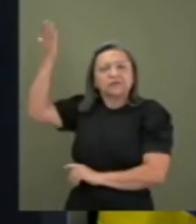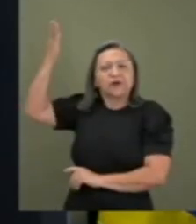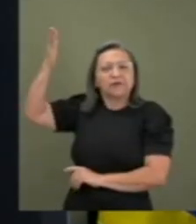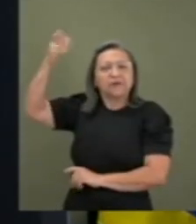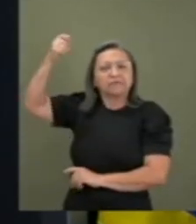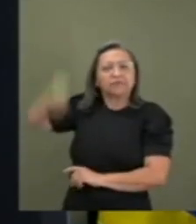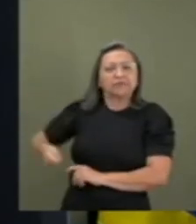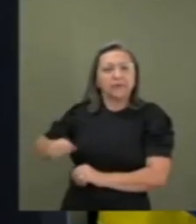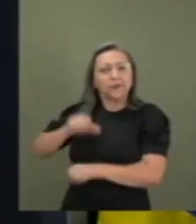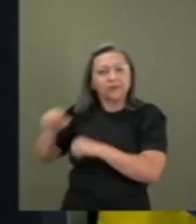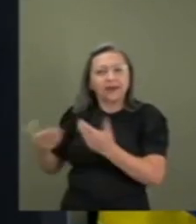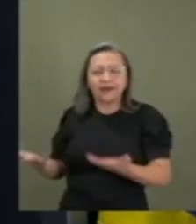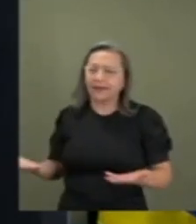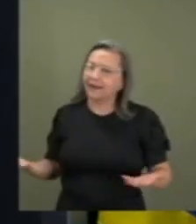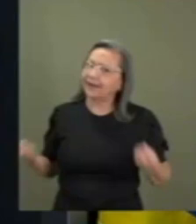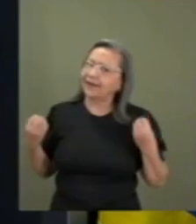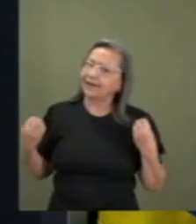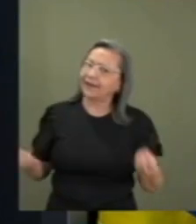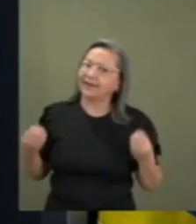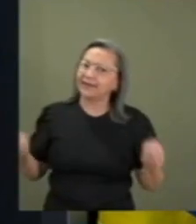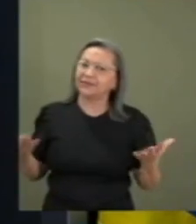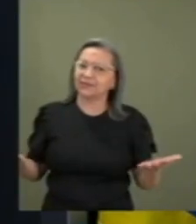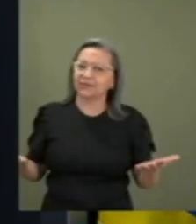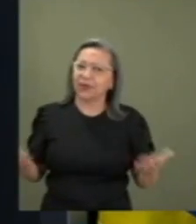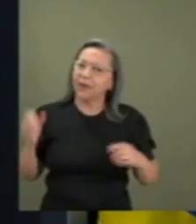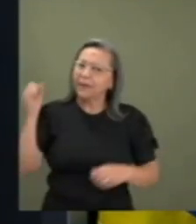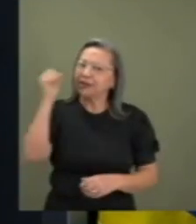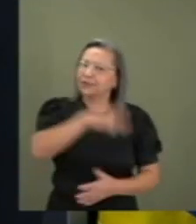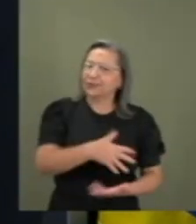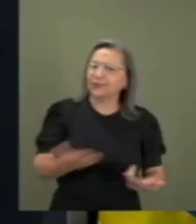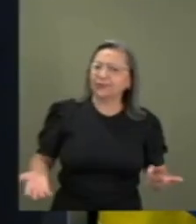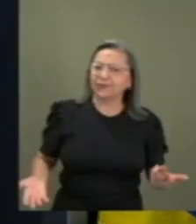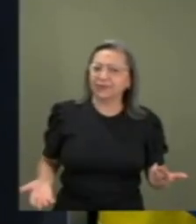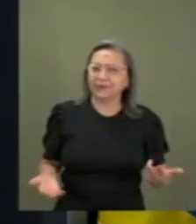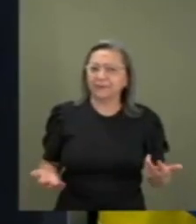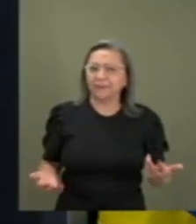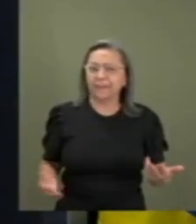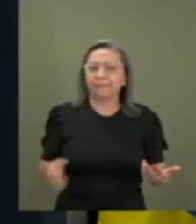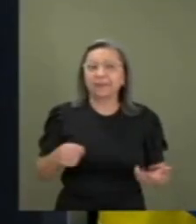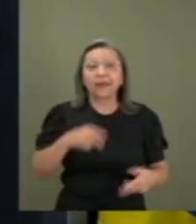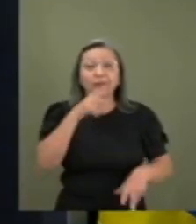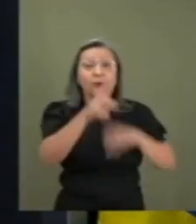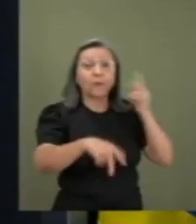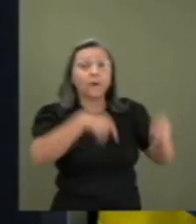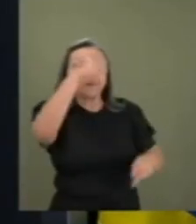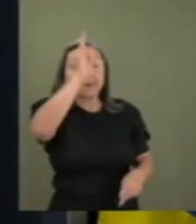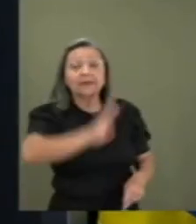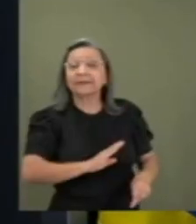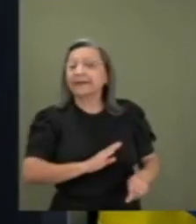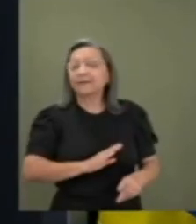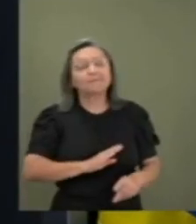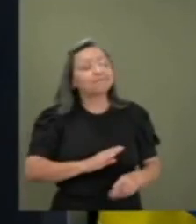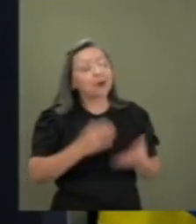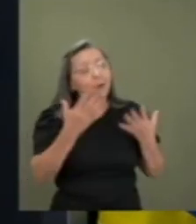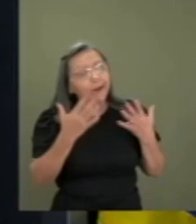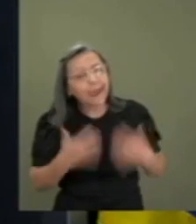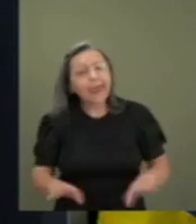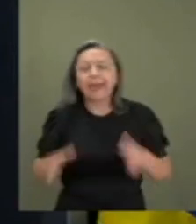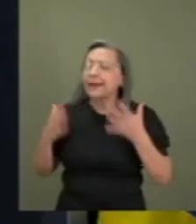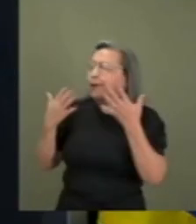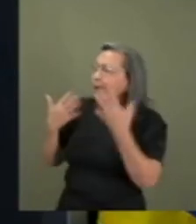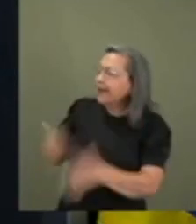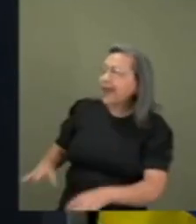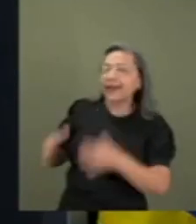é um ativismo judicial flagrante e o povo brasileiro é contra a descriminalização de